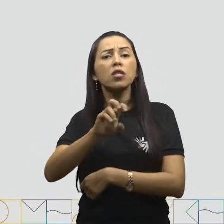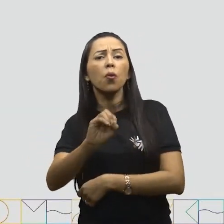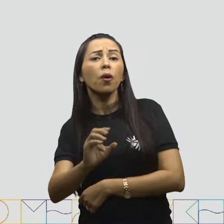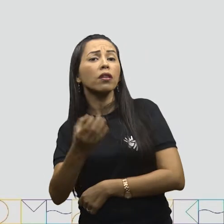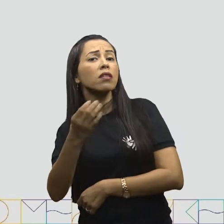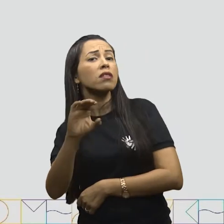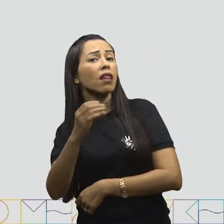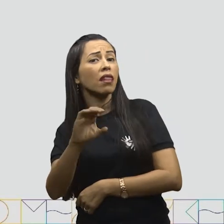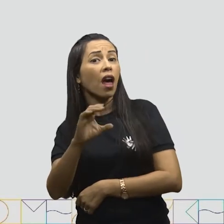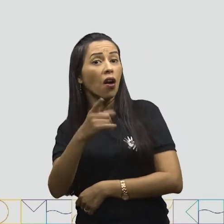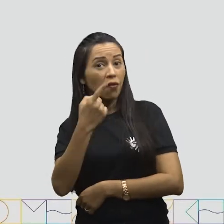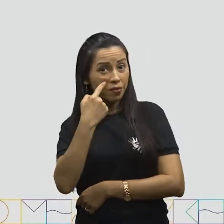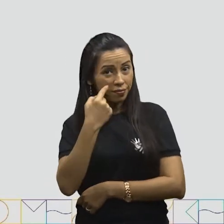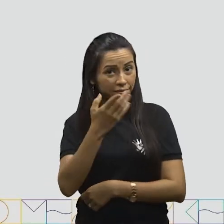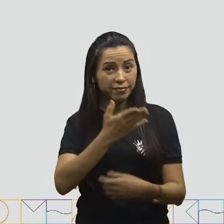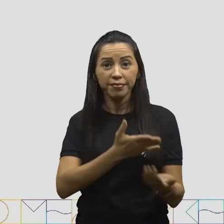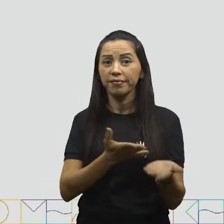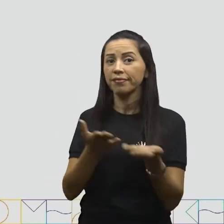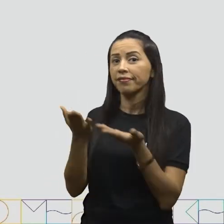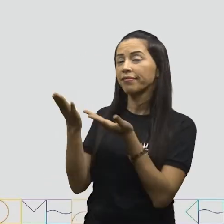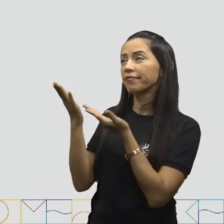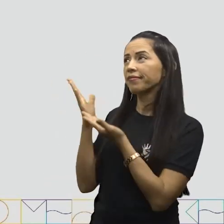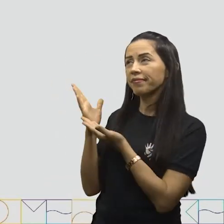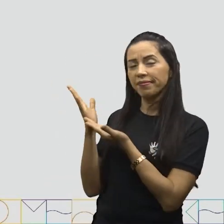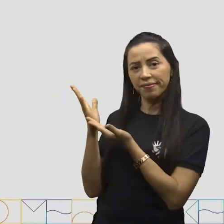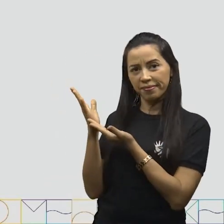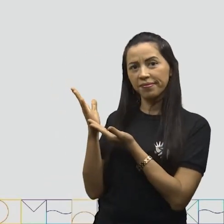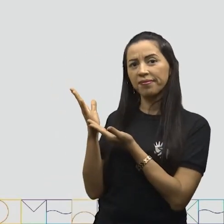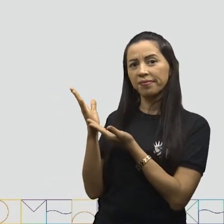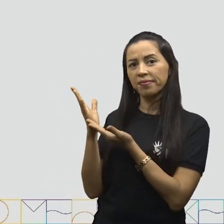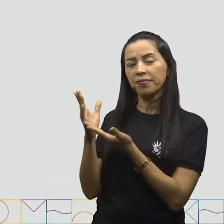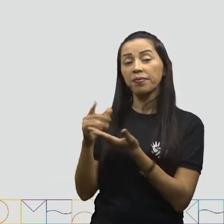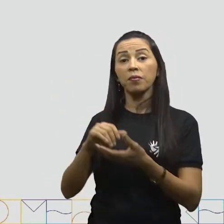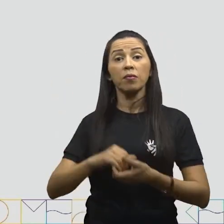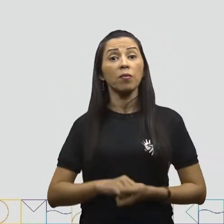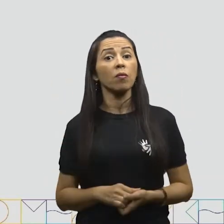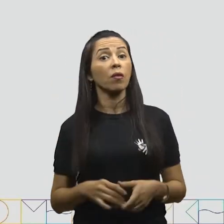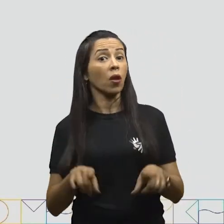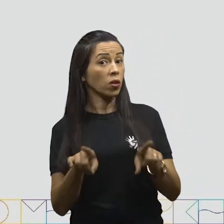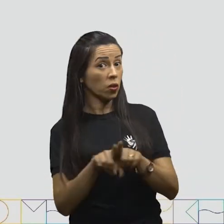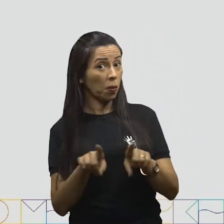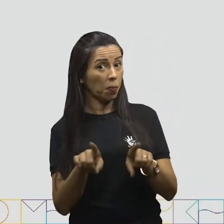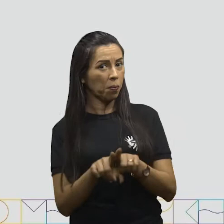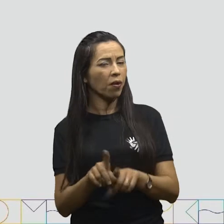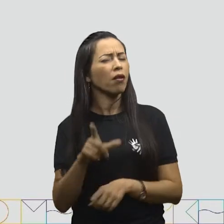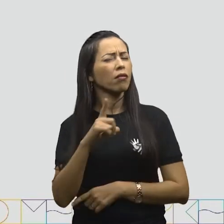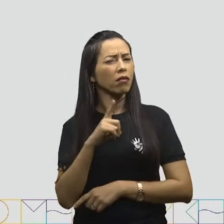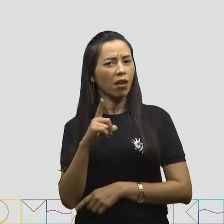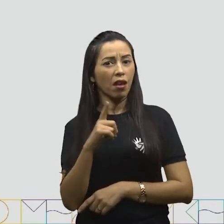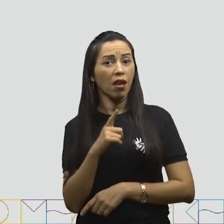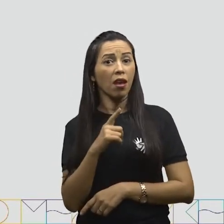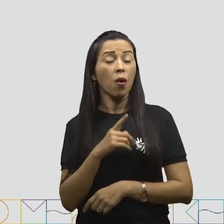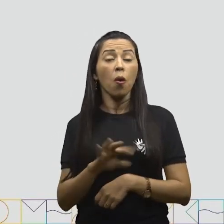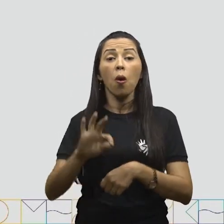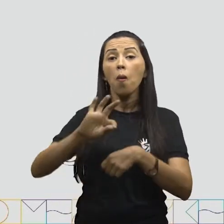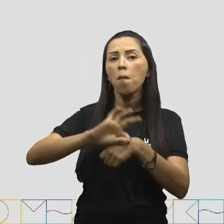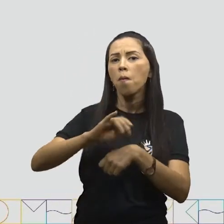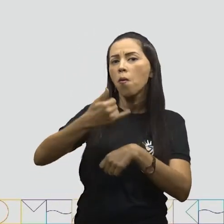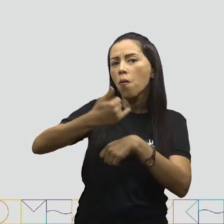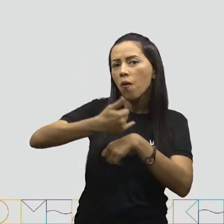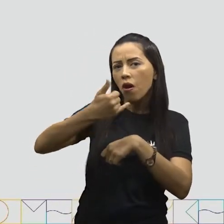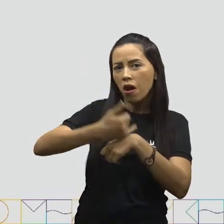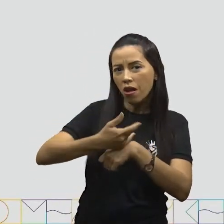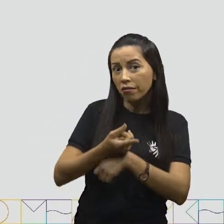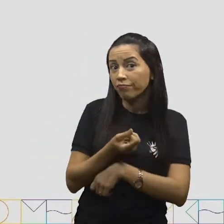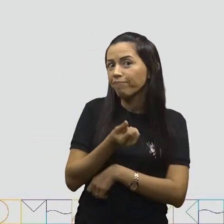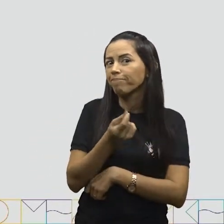centavos. Olha só a representação dela e como nós escrevemos por extenso. E temos também a moeda